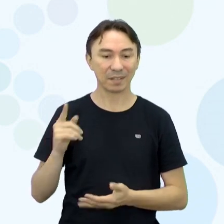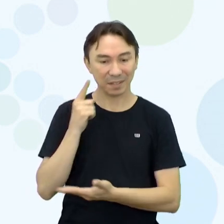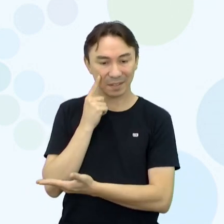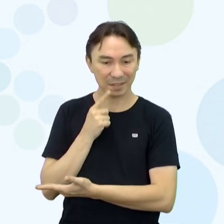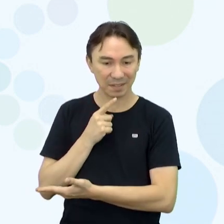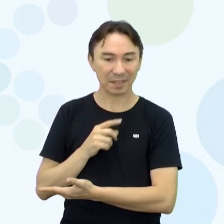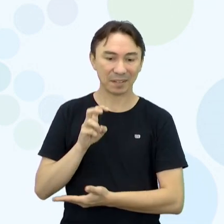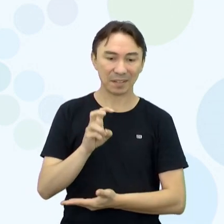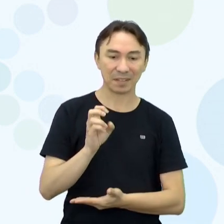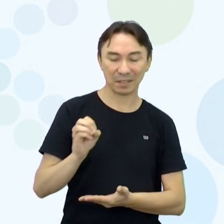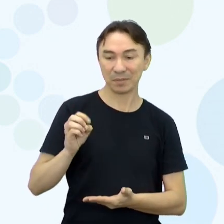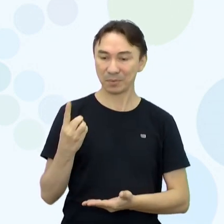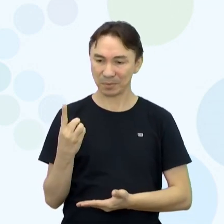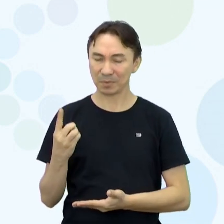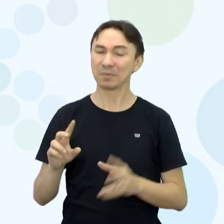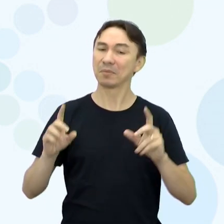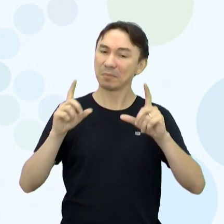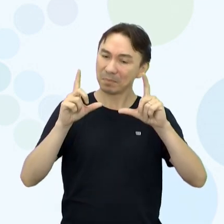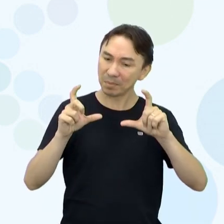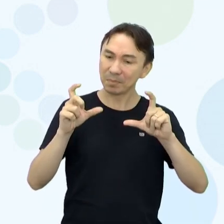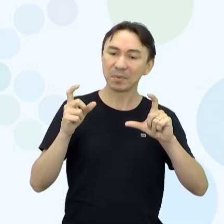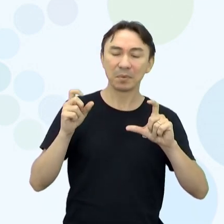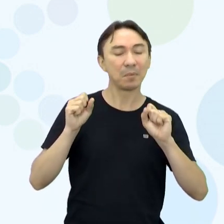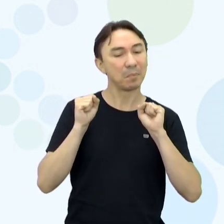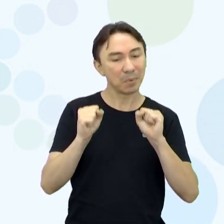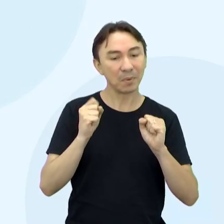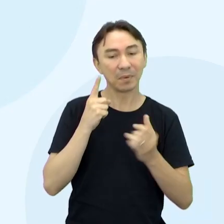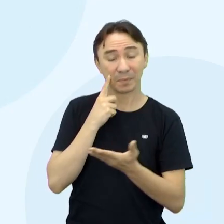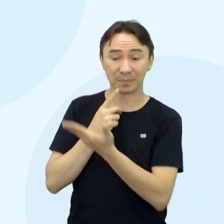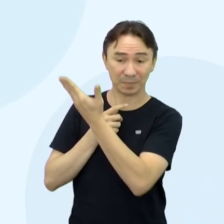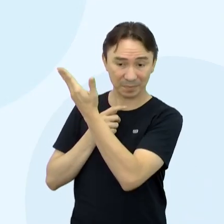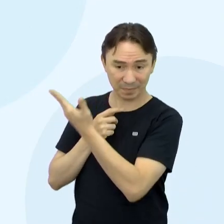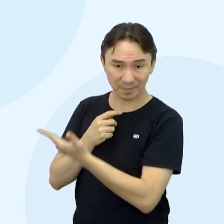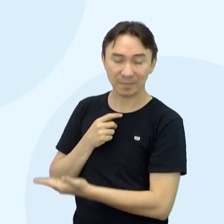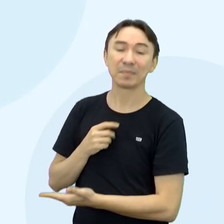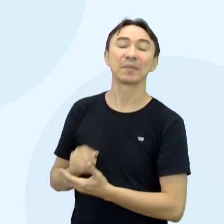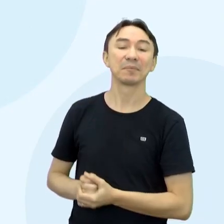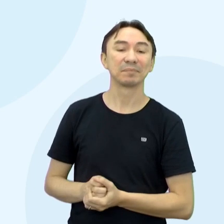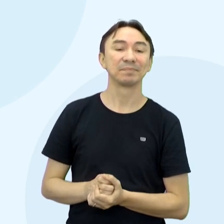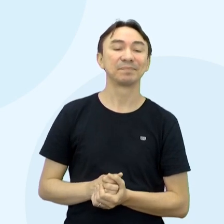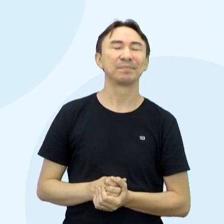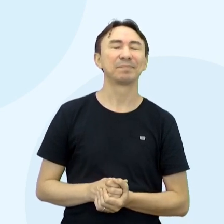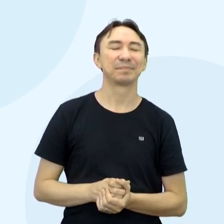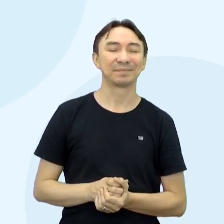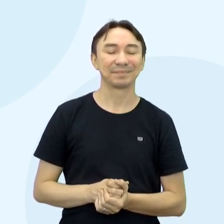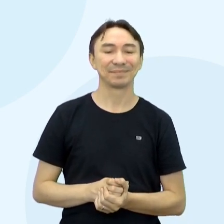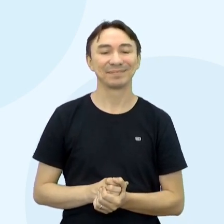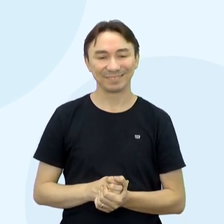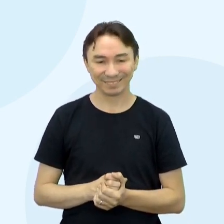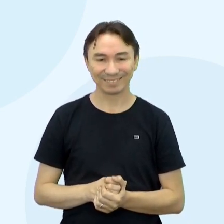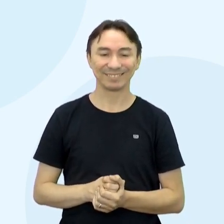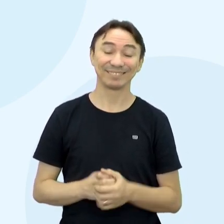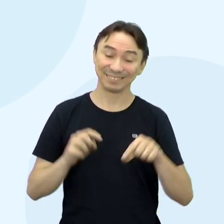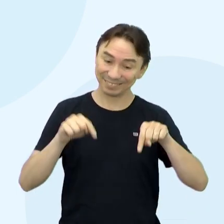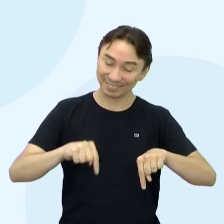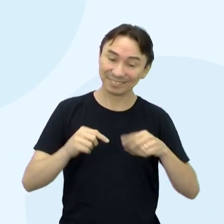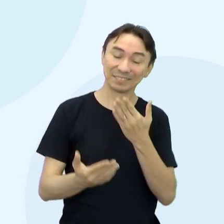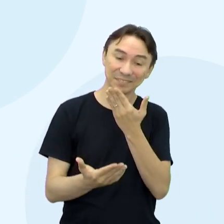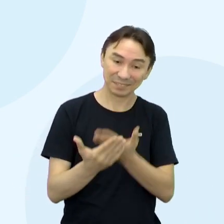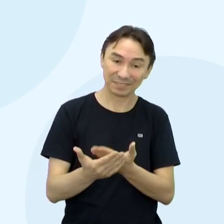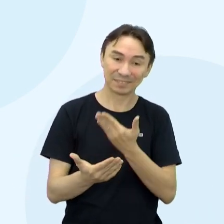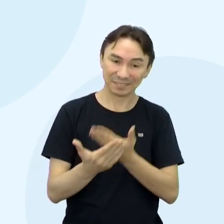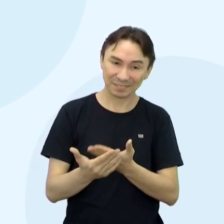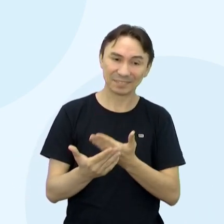EM3LGG501 Podem dar o print e também consta no nosso material Essa aula, ela tem como eixo